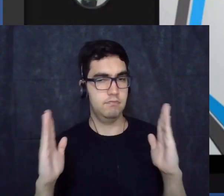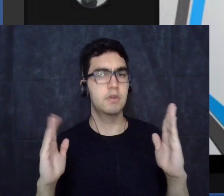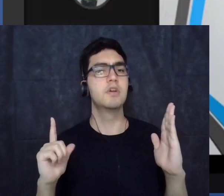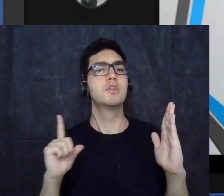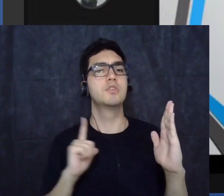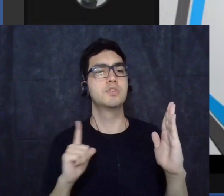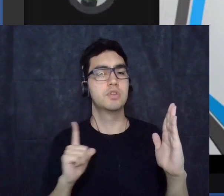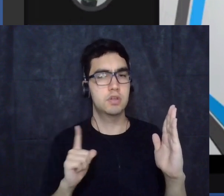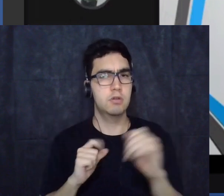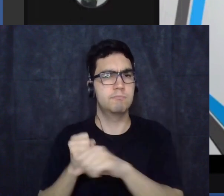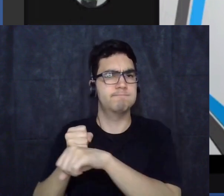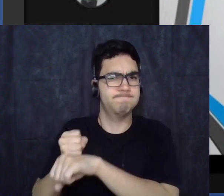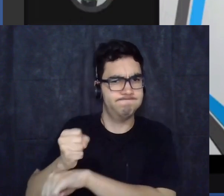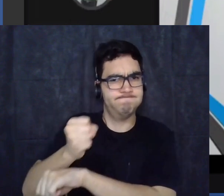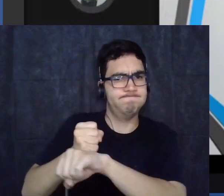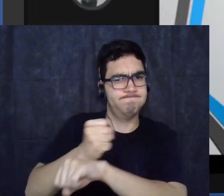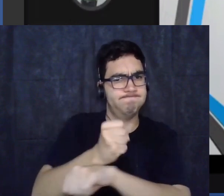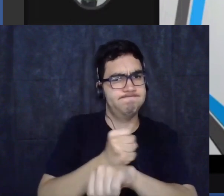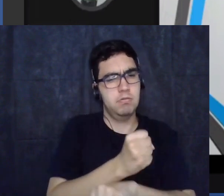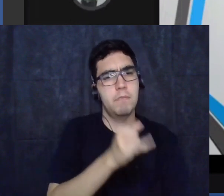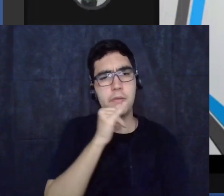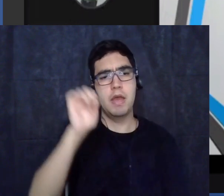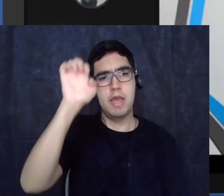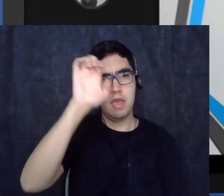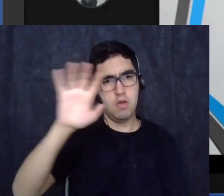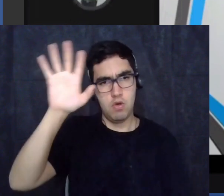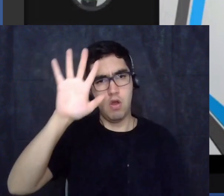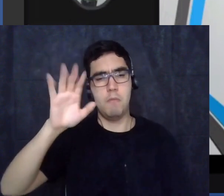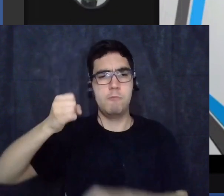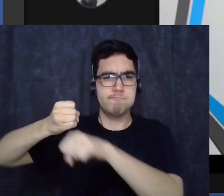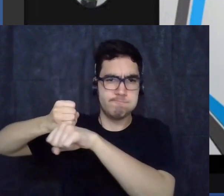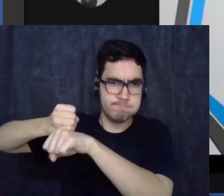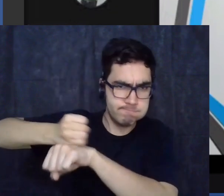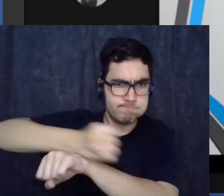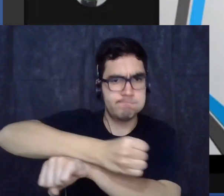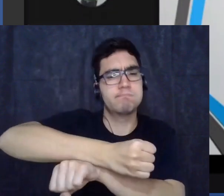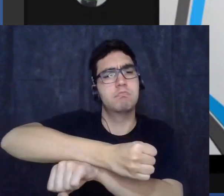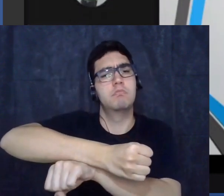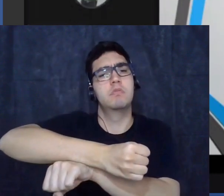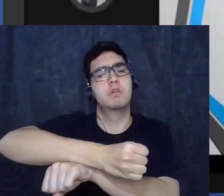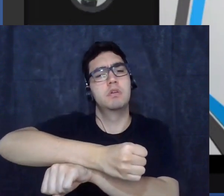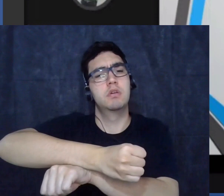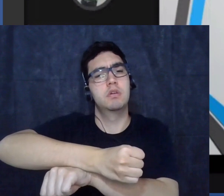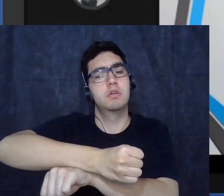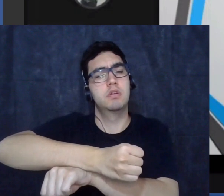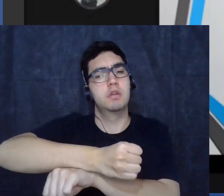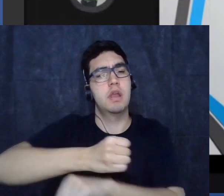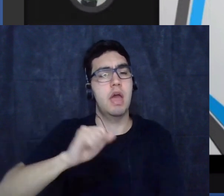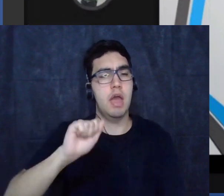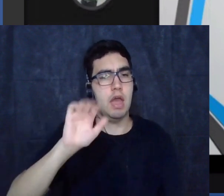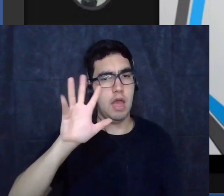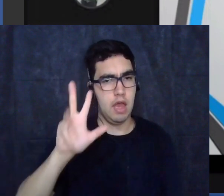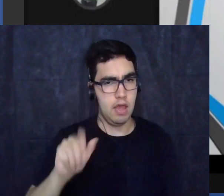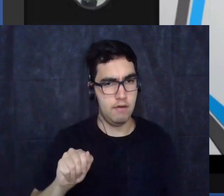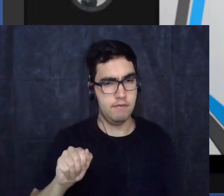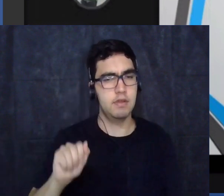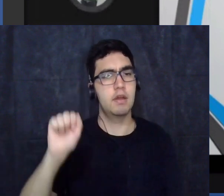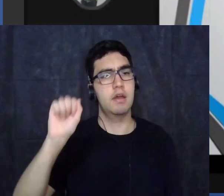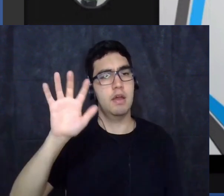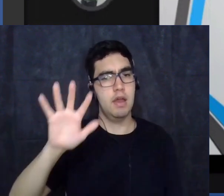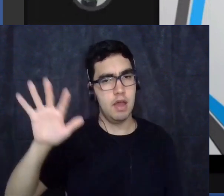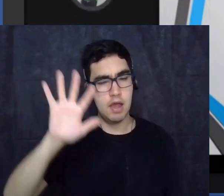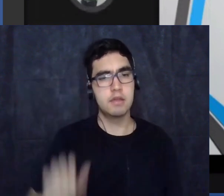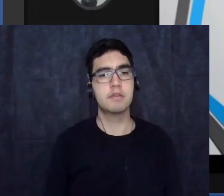europeu na África e na Ásia a invasão japonesa da China os gulags na União Soviética a